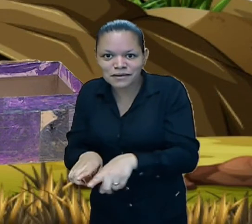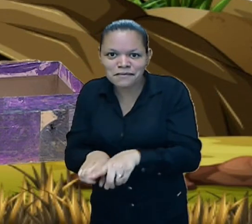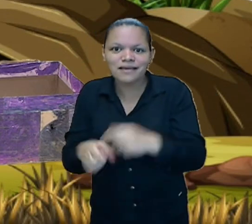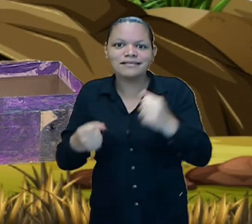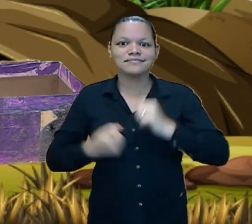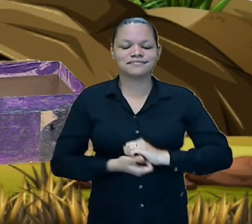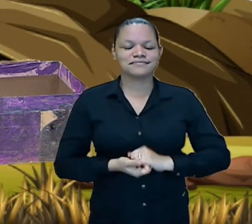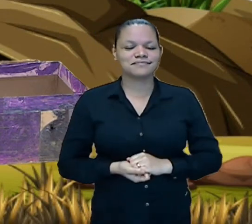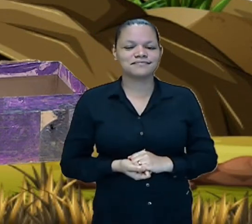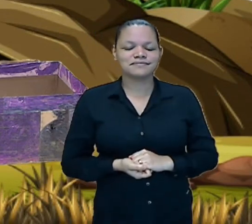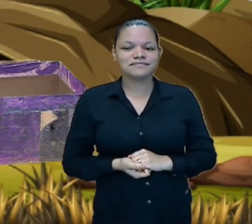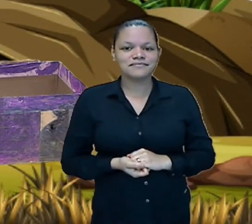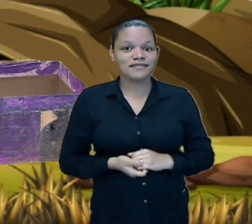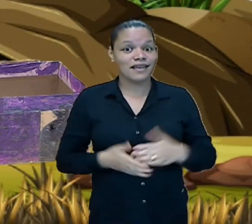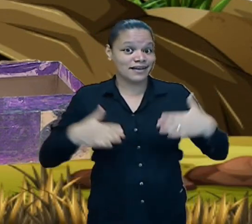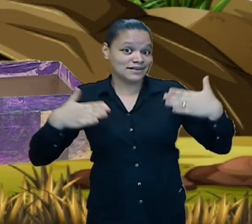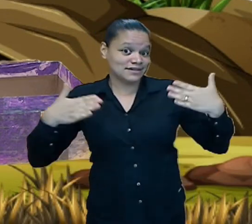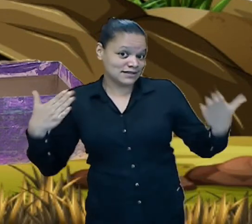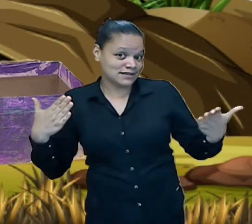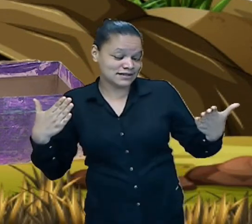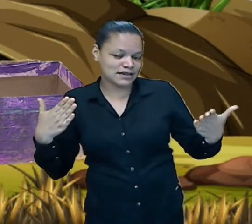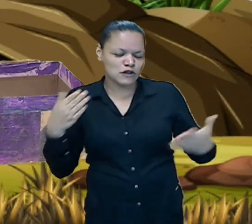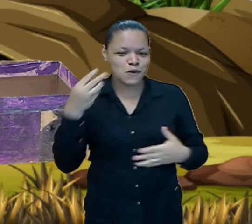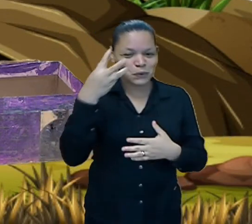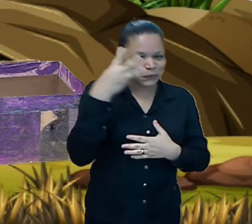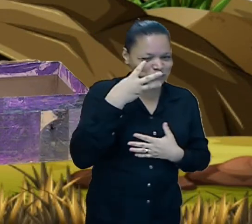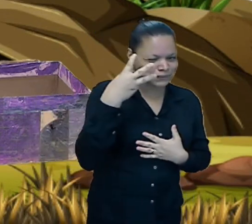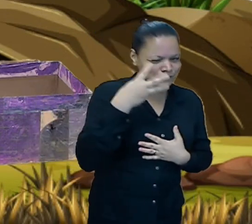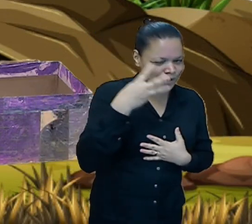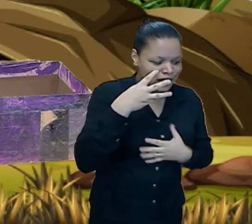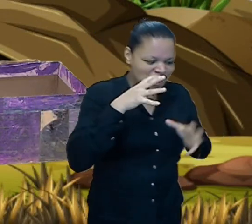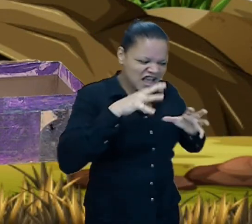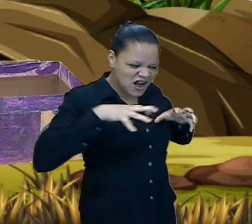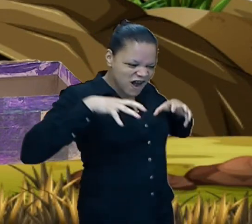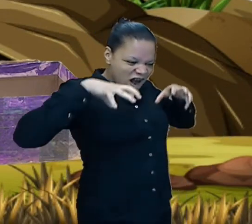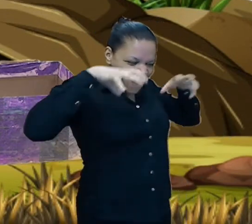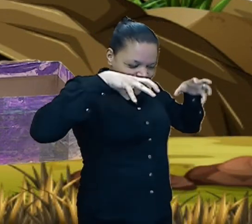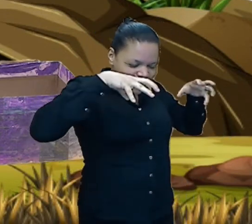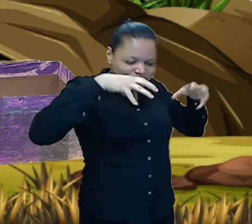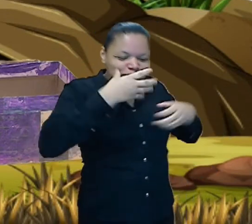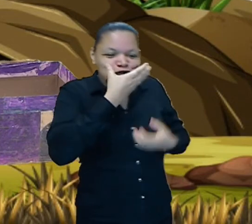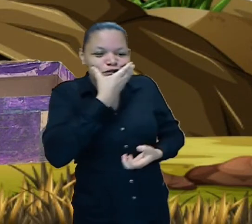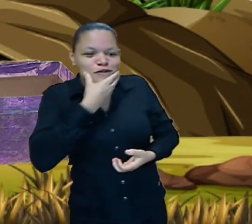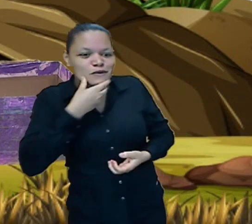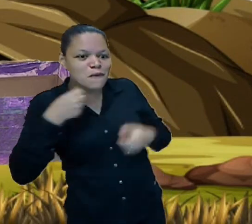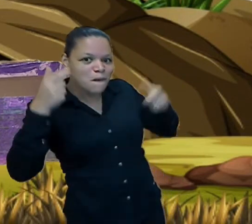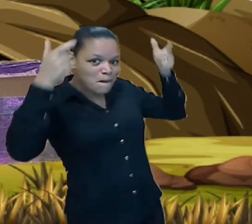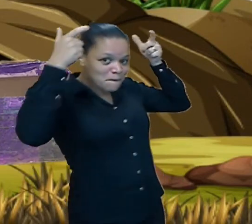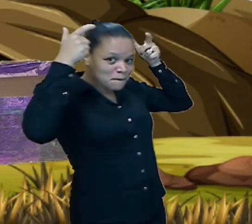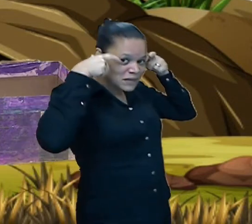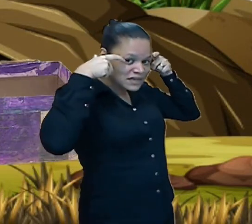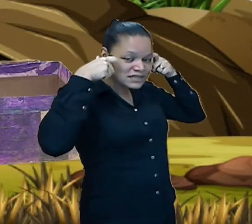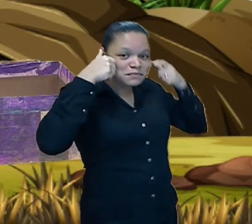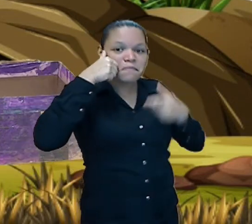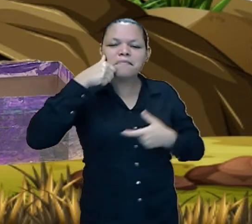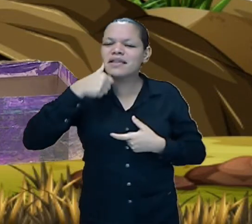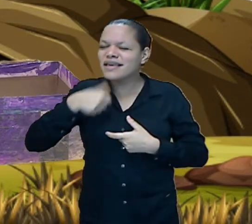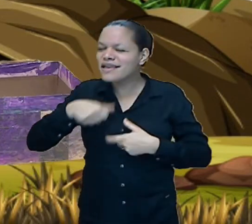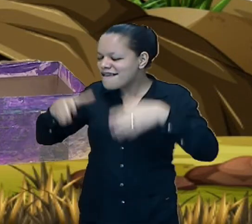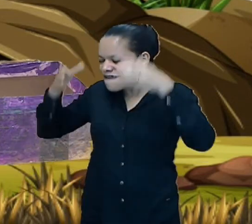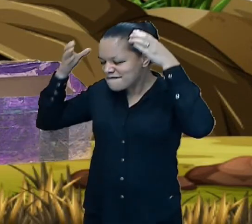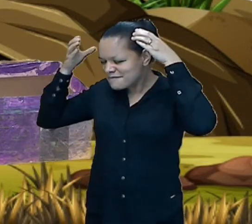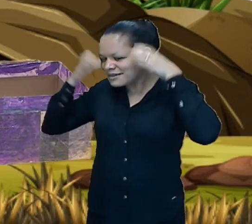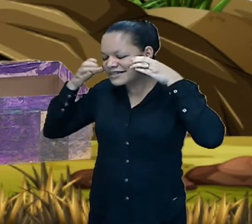o príncipe e a princesa abriram a sorveteria monstro e foi o maior